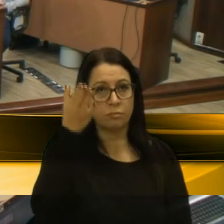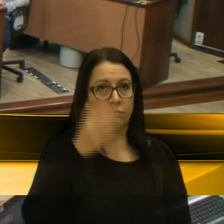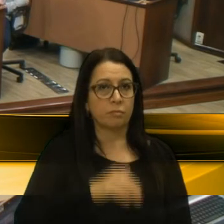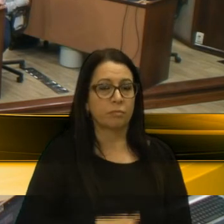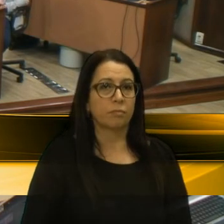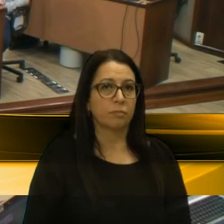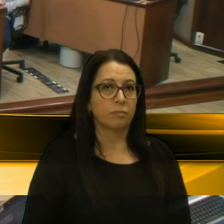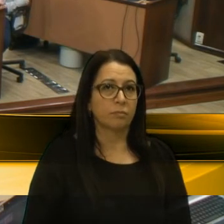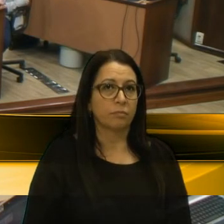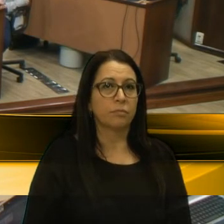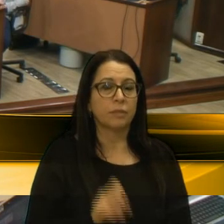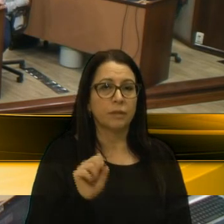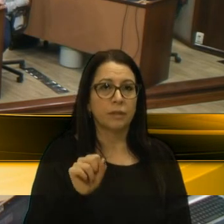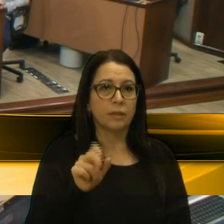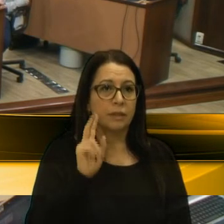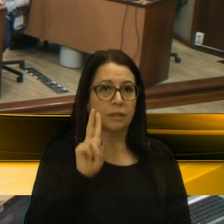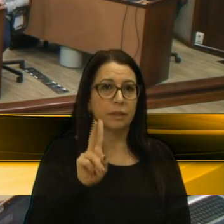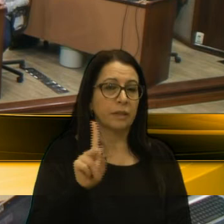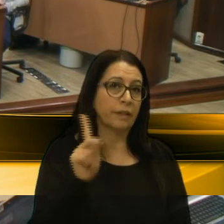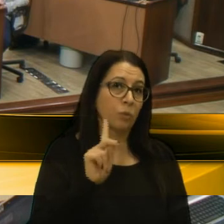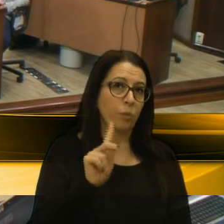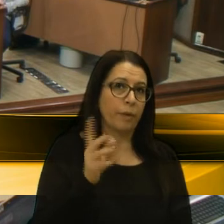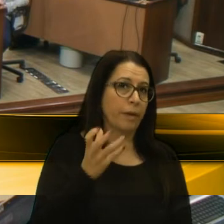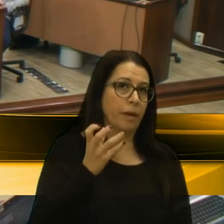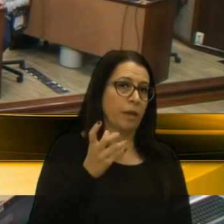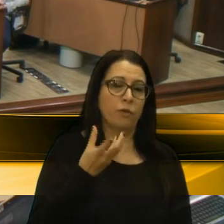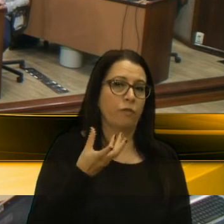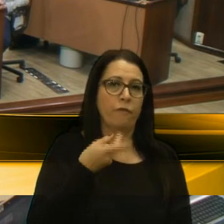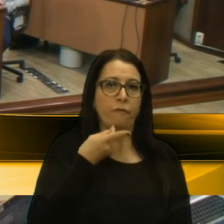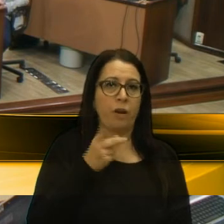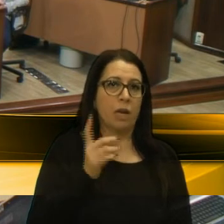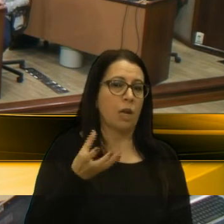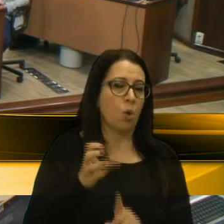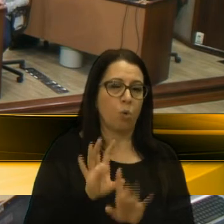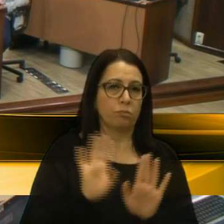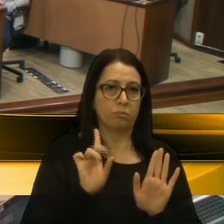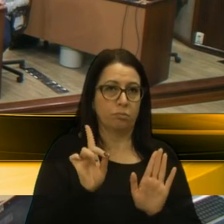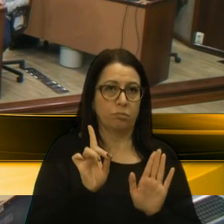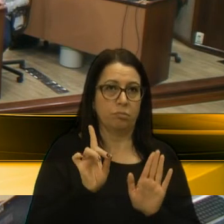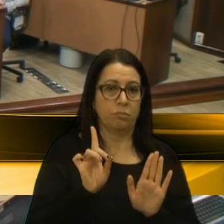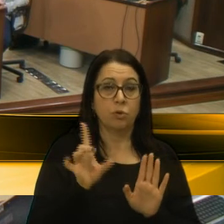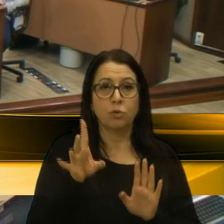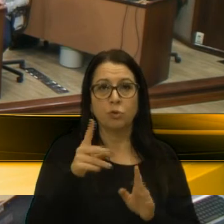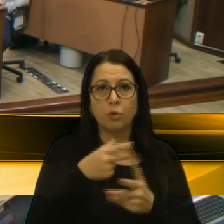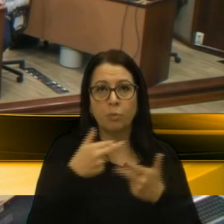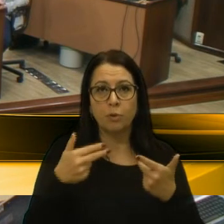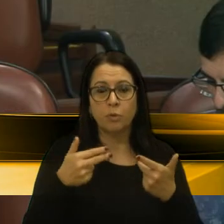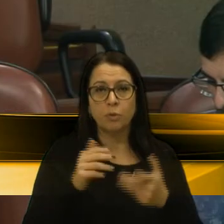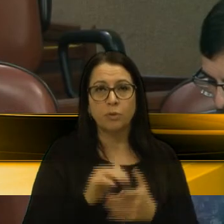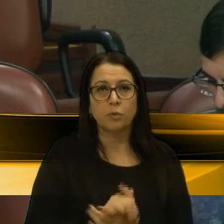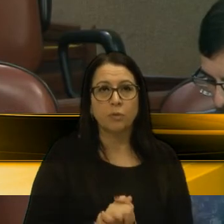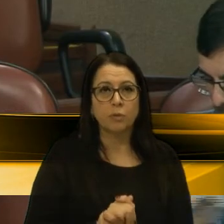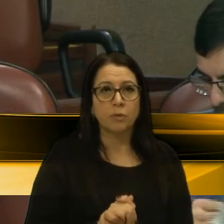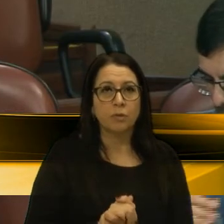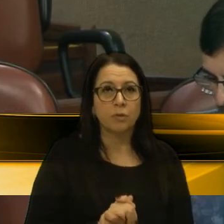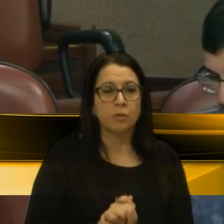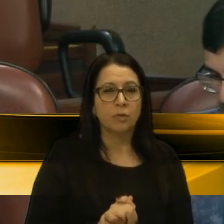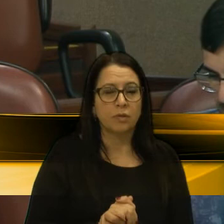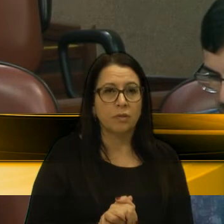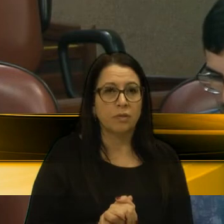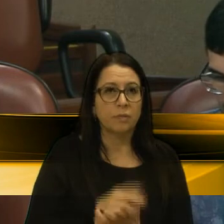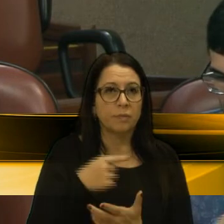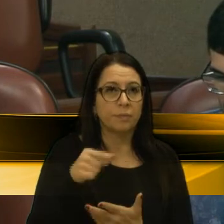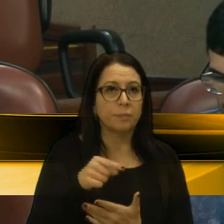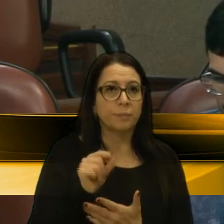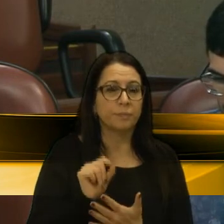Não, absolutamente não quero lhe contrariar. Fiz apenas algumas ponderações, no sentido de